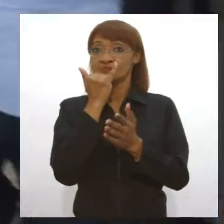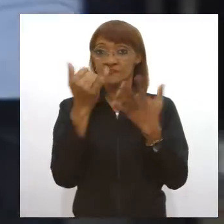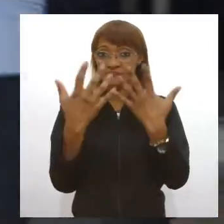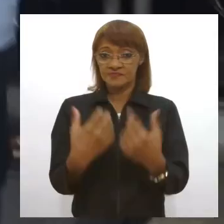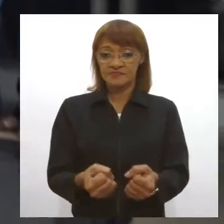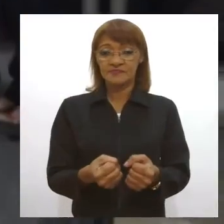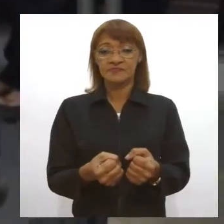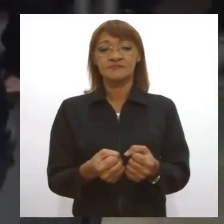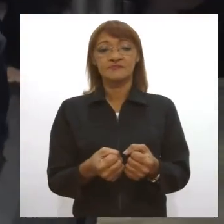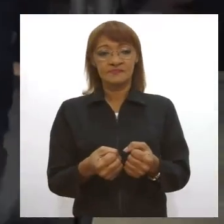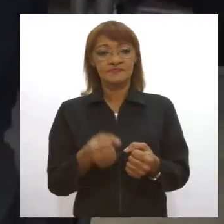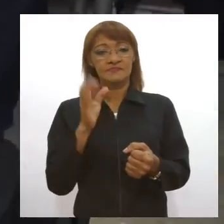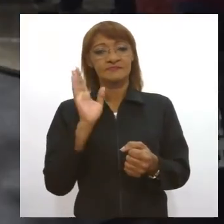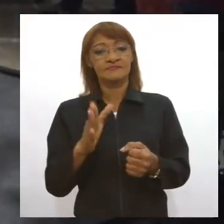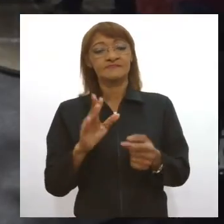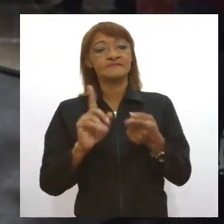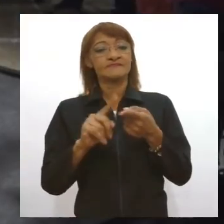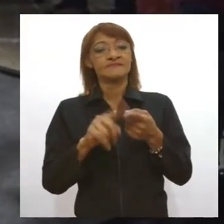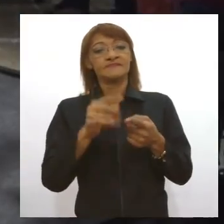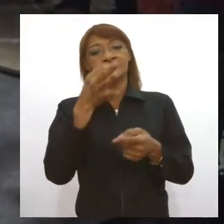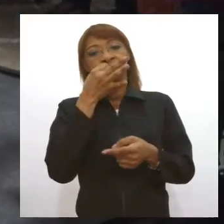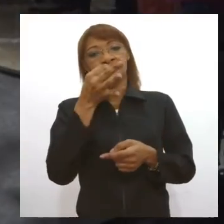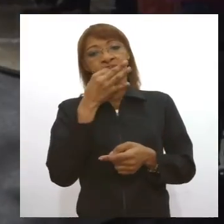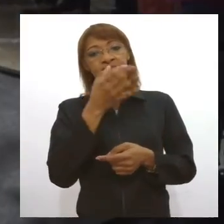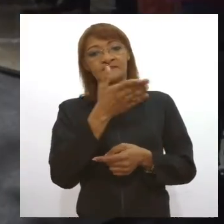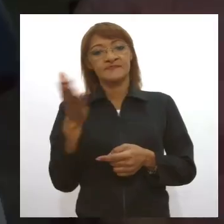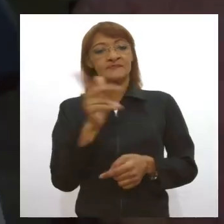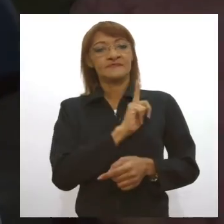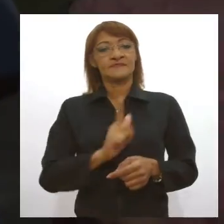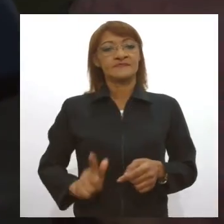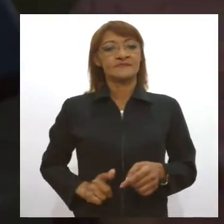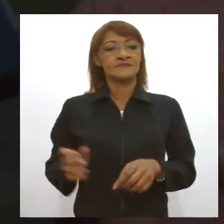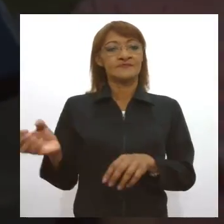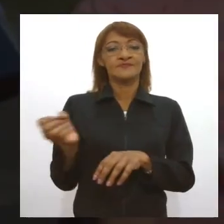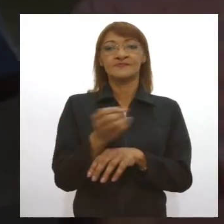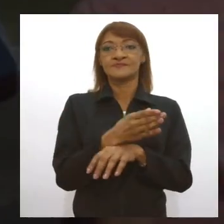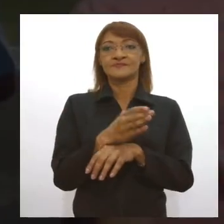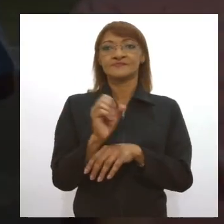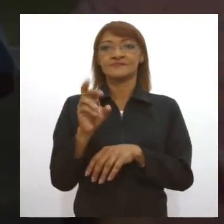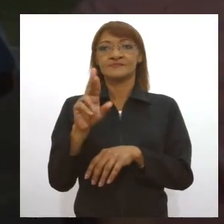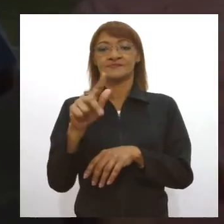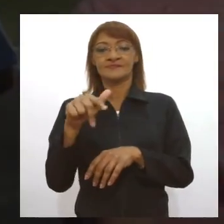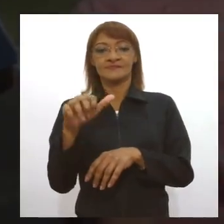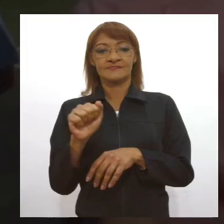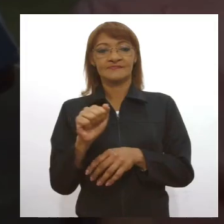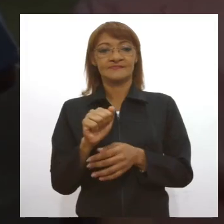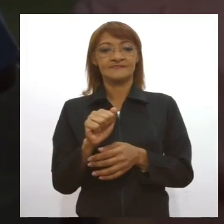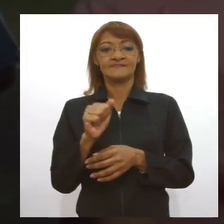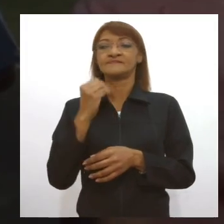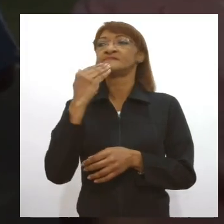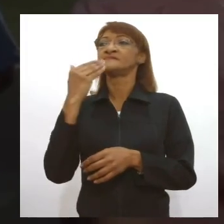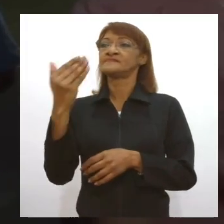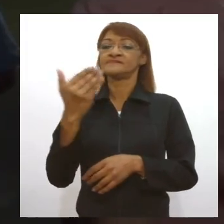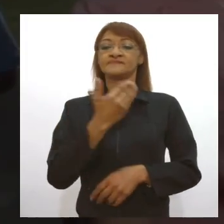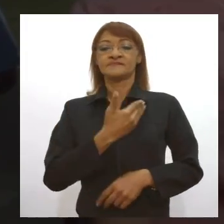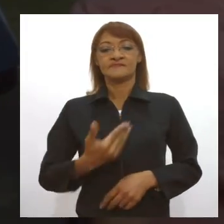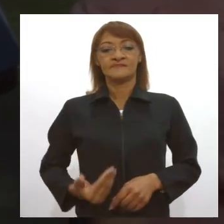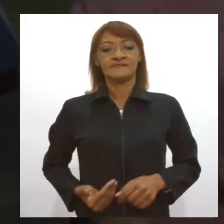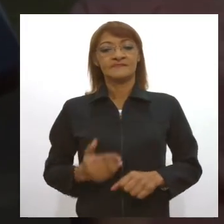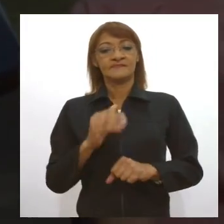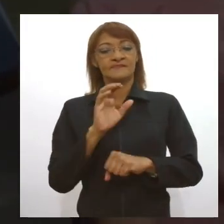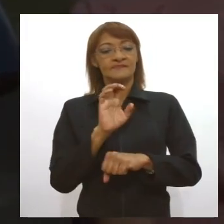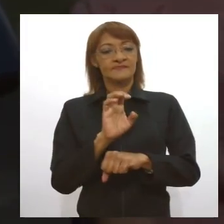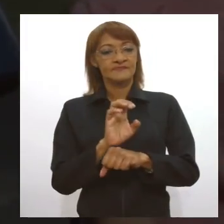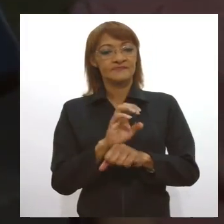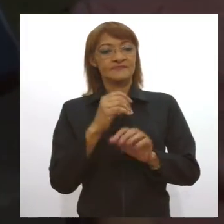aproveitou para sugerir ao governador uma nova obra. Nós estamos pedindo ao governo do Estado um projeto de